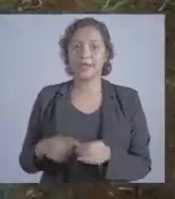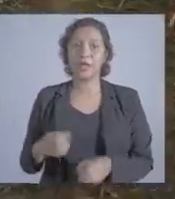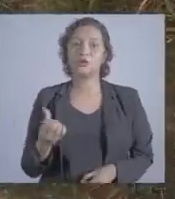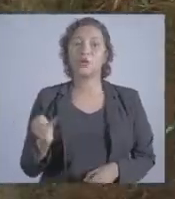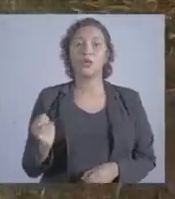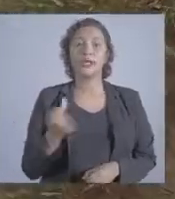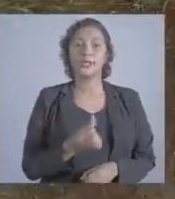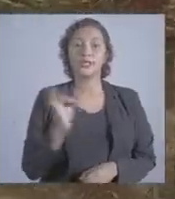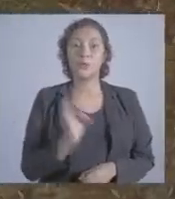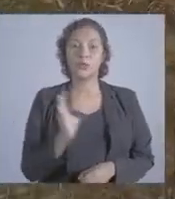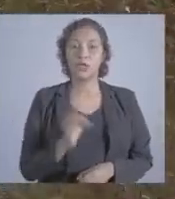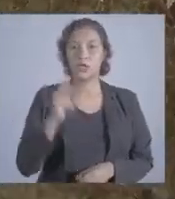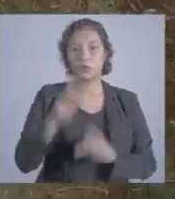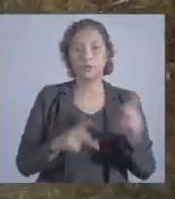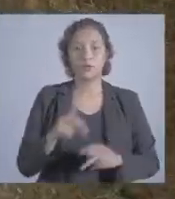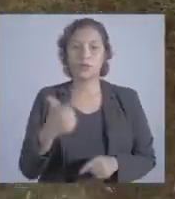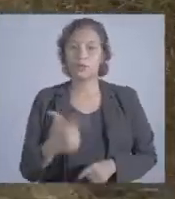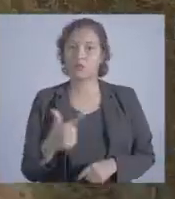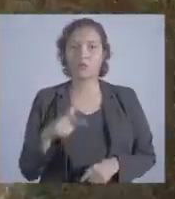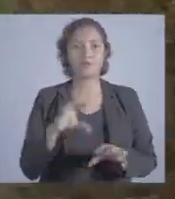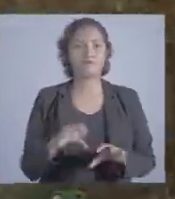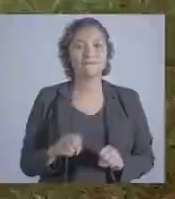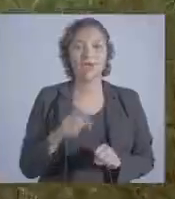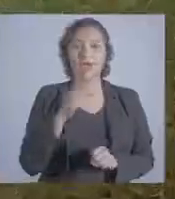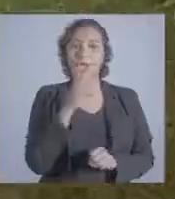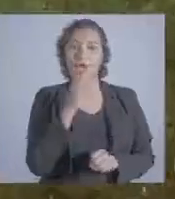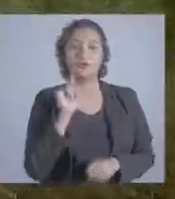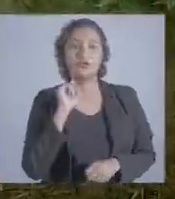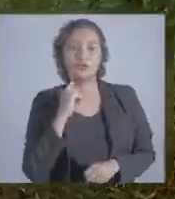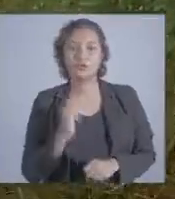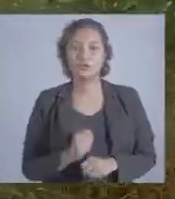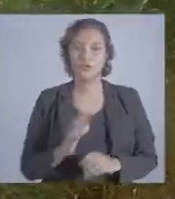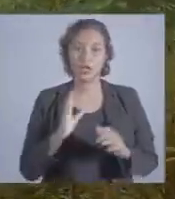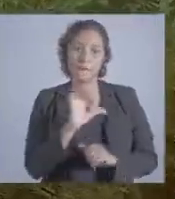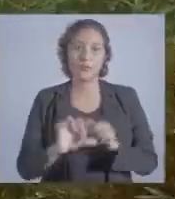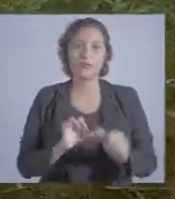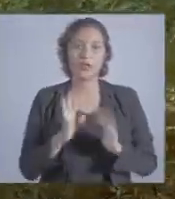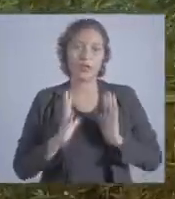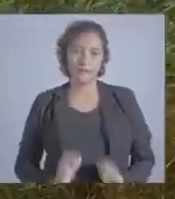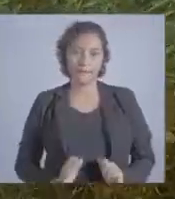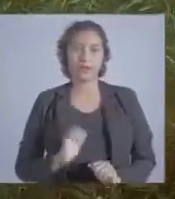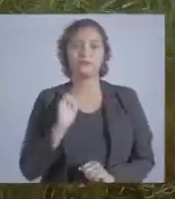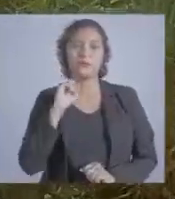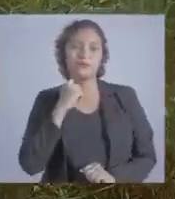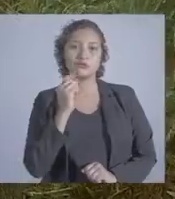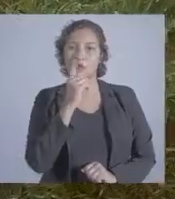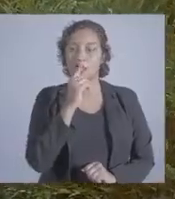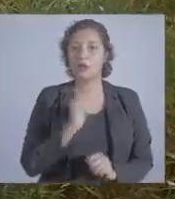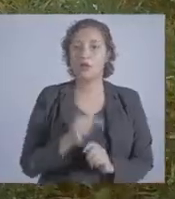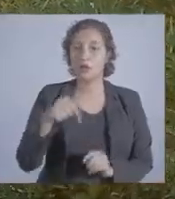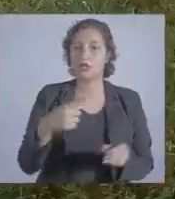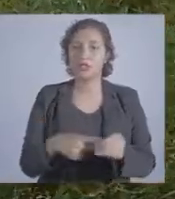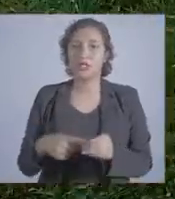onde 86% da população não tem coleta de esgoto. Em relação ao tratamento, a situação ainda é mais grave. Numa